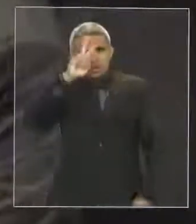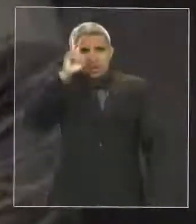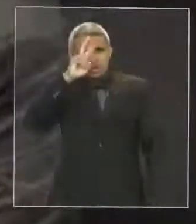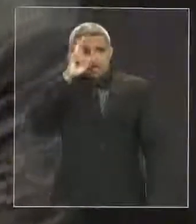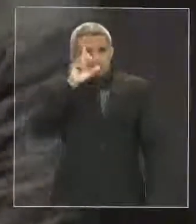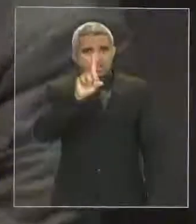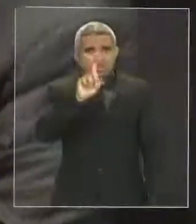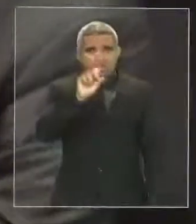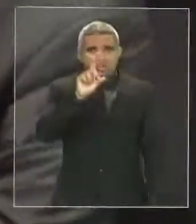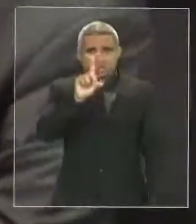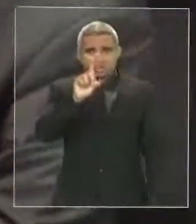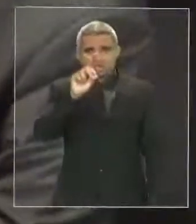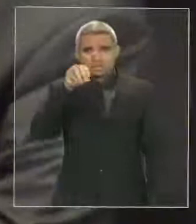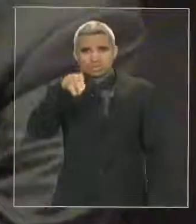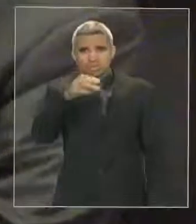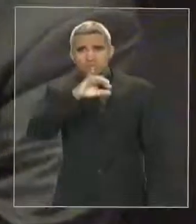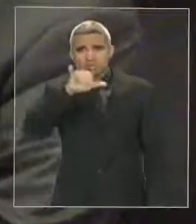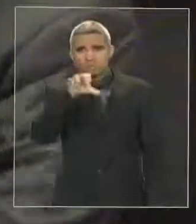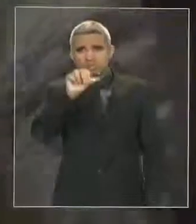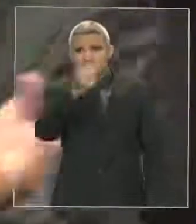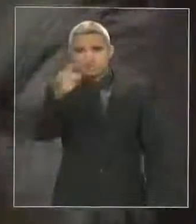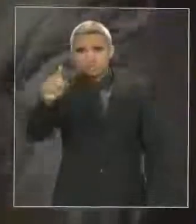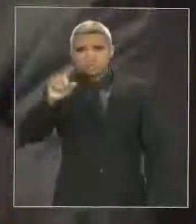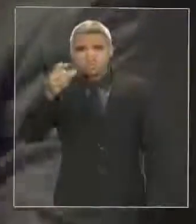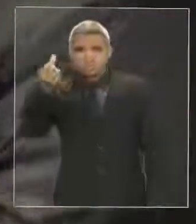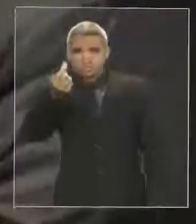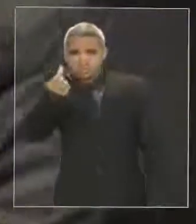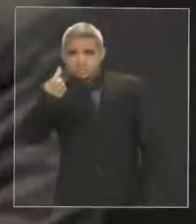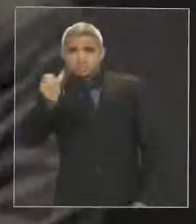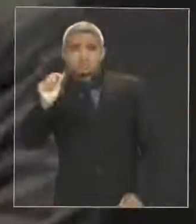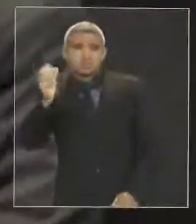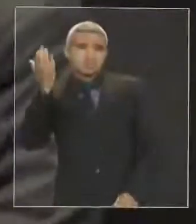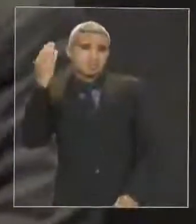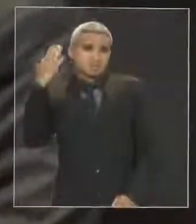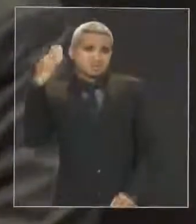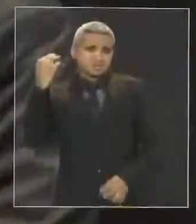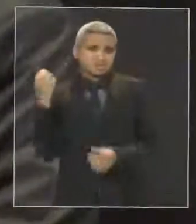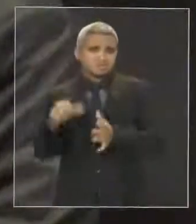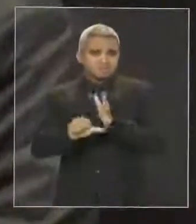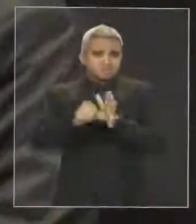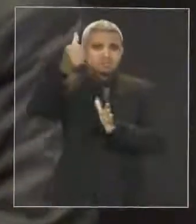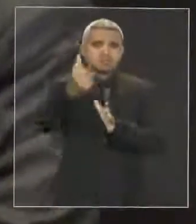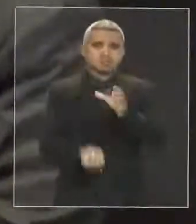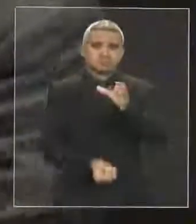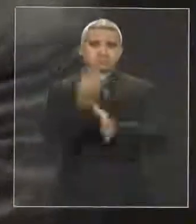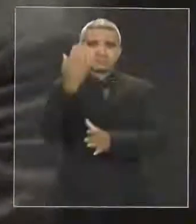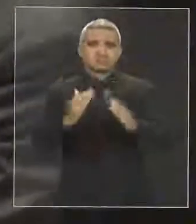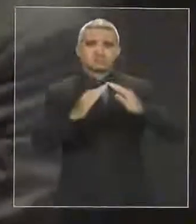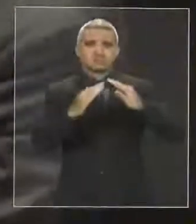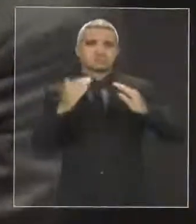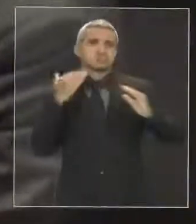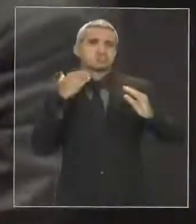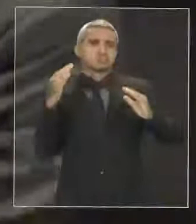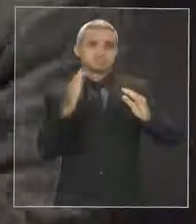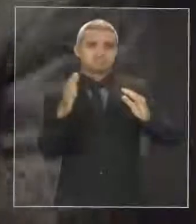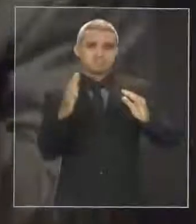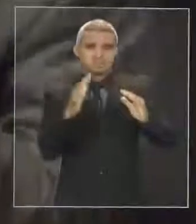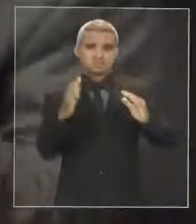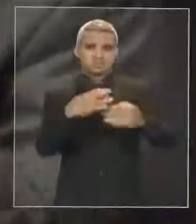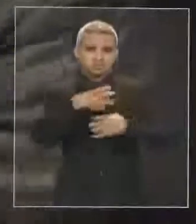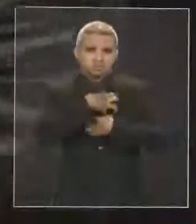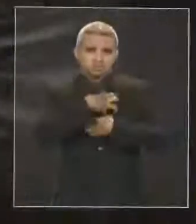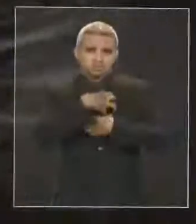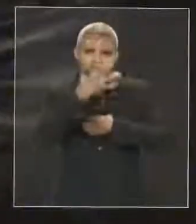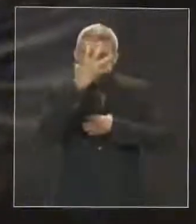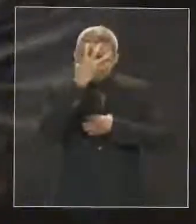D. João VI que faliu, o primeiro Banco do Brasil que ele mesmo trouxe, que levou tudo que ele trouxe. Ninguém disse isso. Fiquei morto de vergonha. E agora